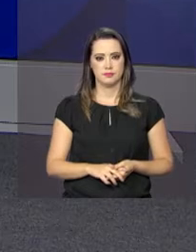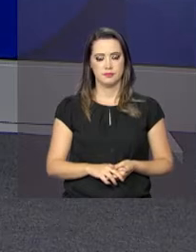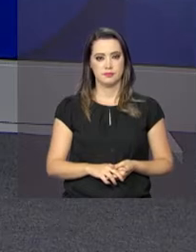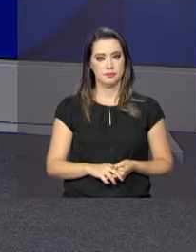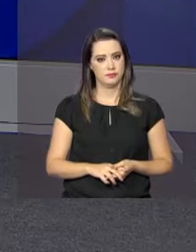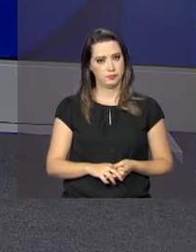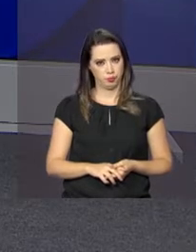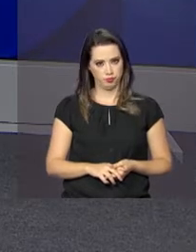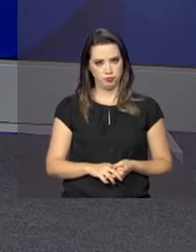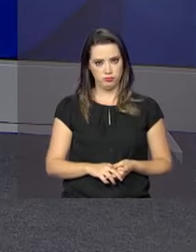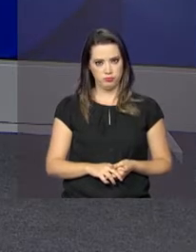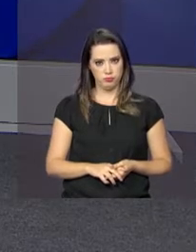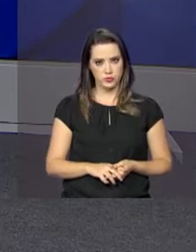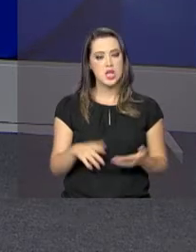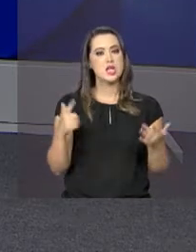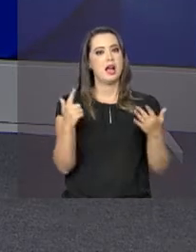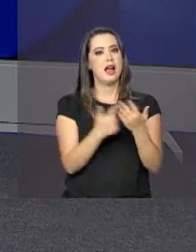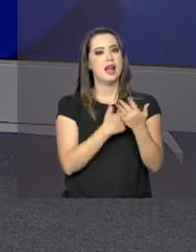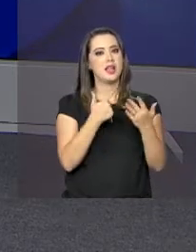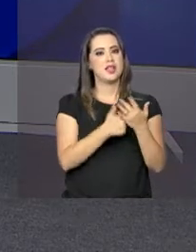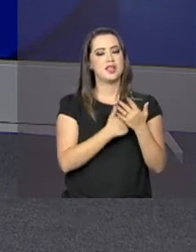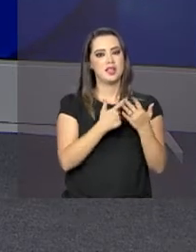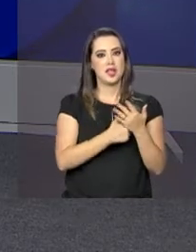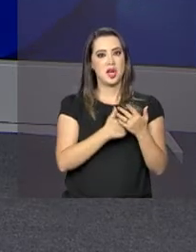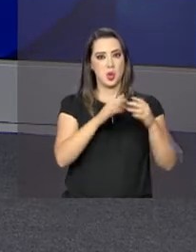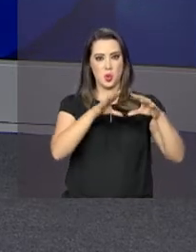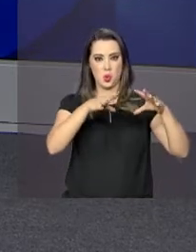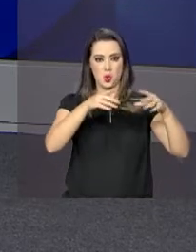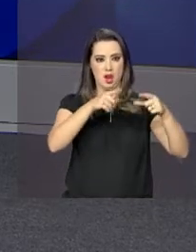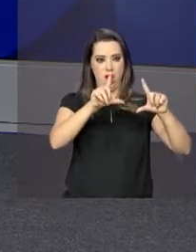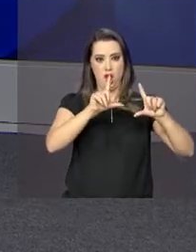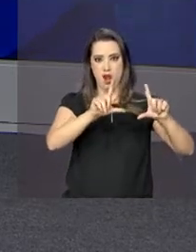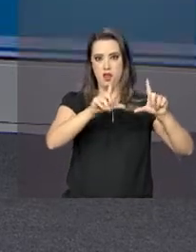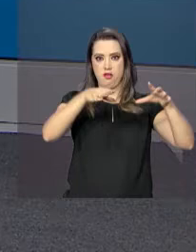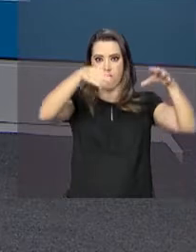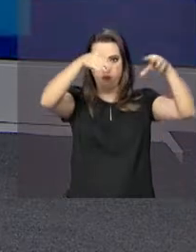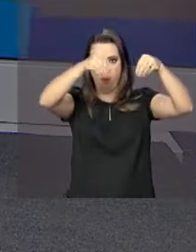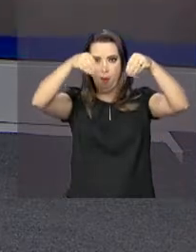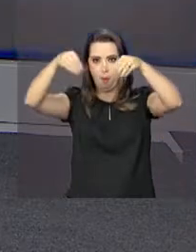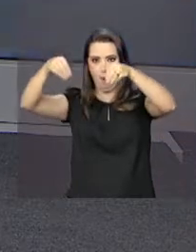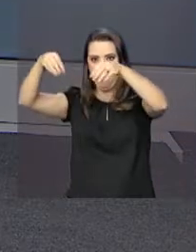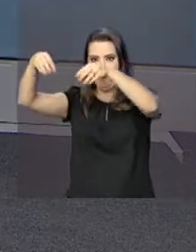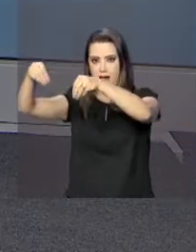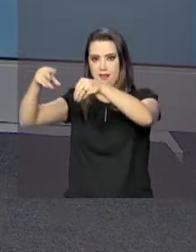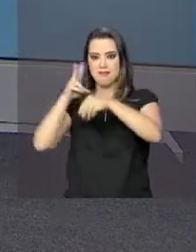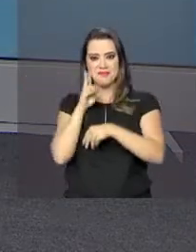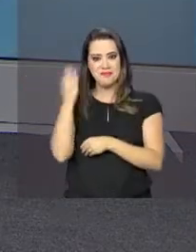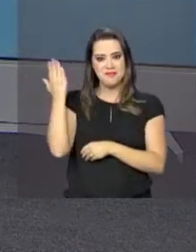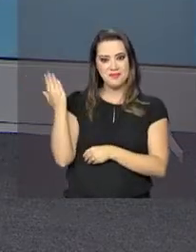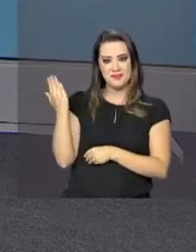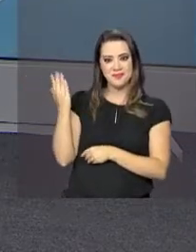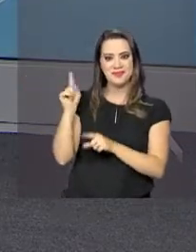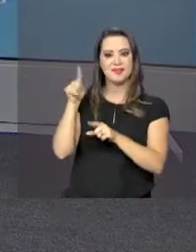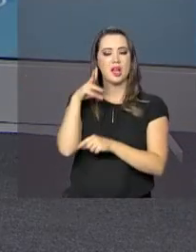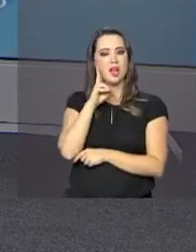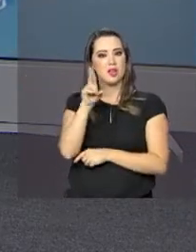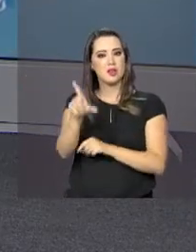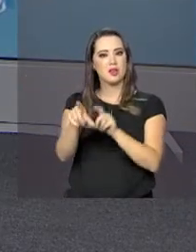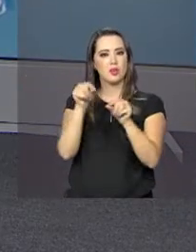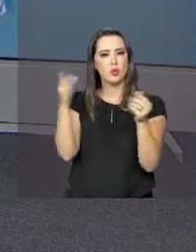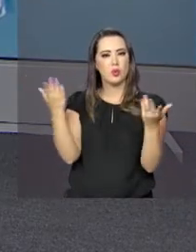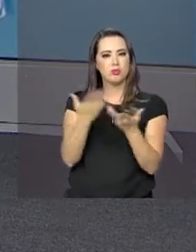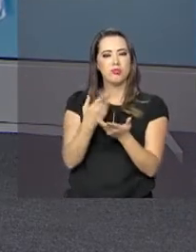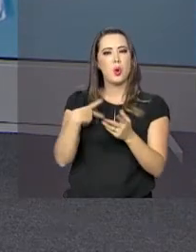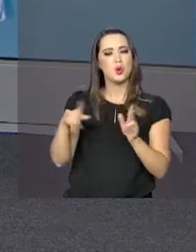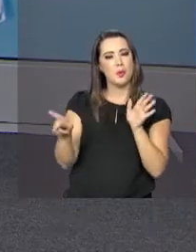literatura de Cordel foi reconhecida hoje como Patrimônio Cultural Imaterial Brasileiro. A decisão unânime foi tomada pelo